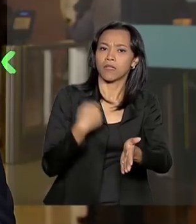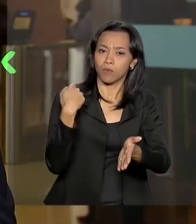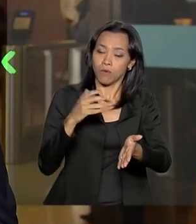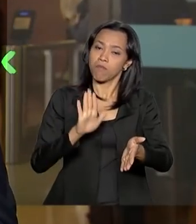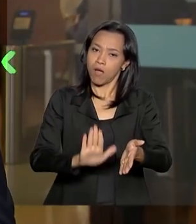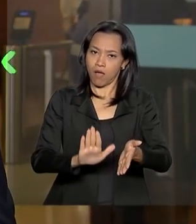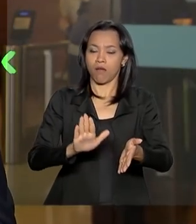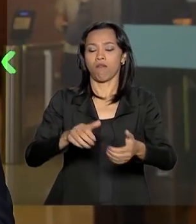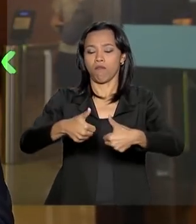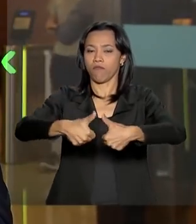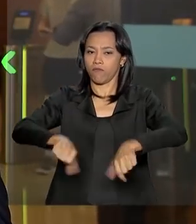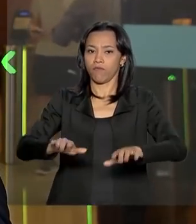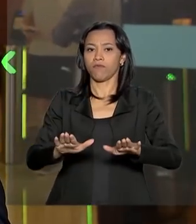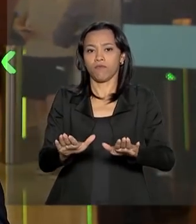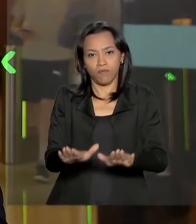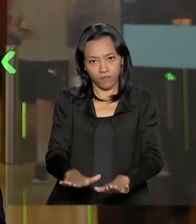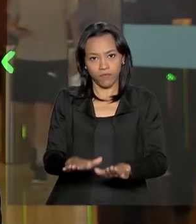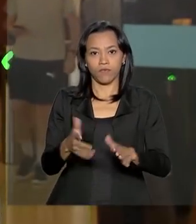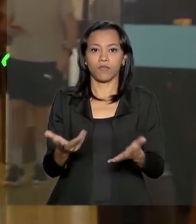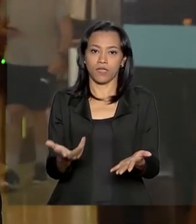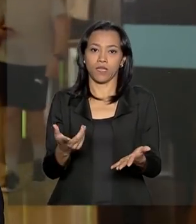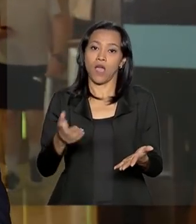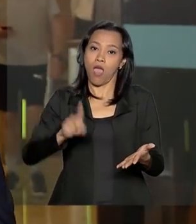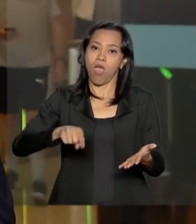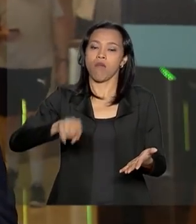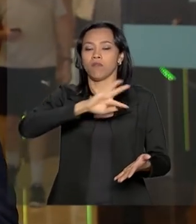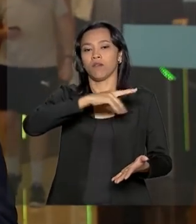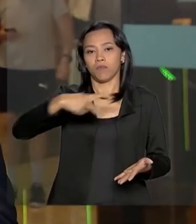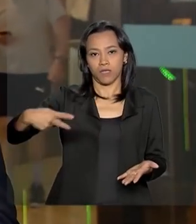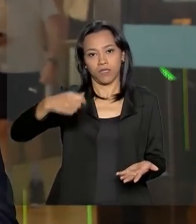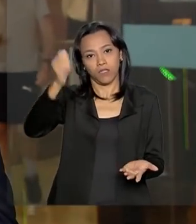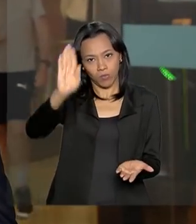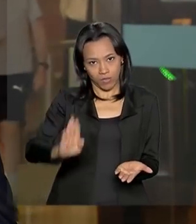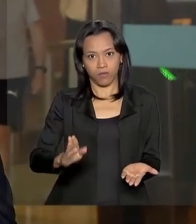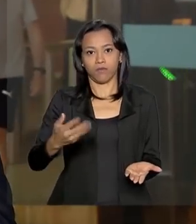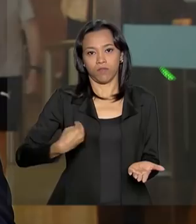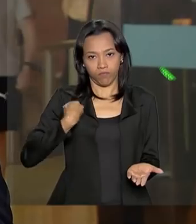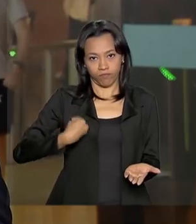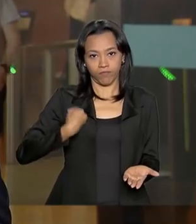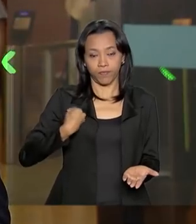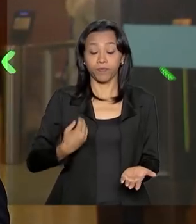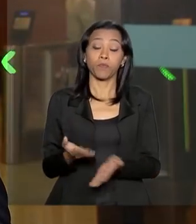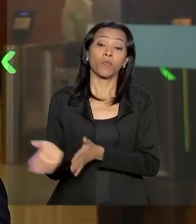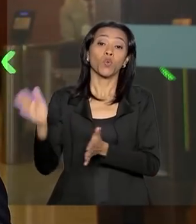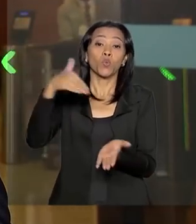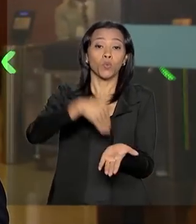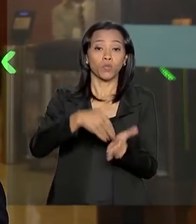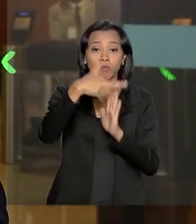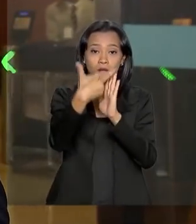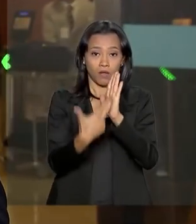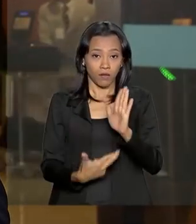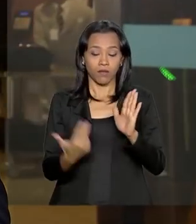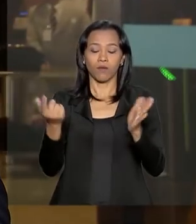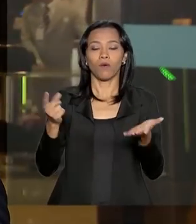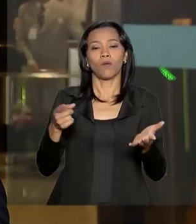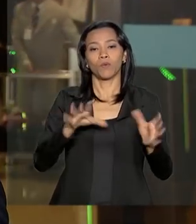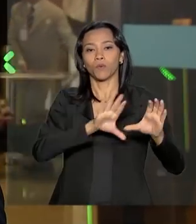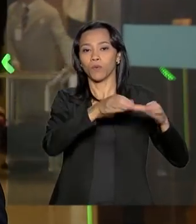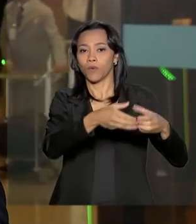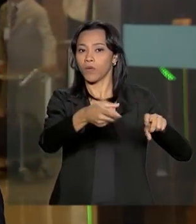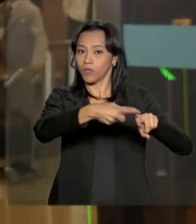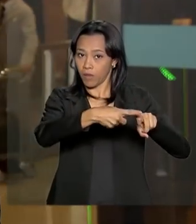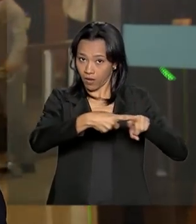permanece no comando da Presidência da República aqui no Brasil. O último boletim médico que foi divulgado pela equipe